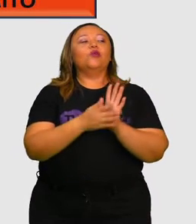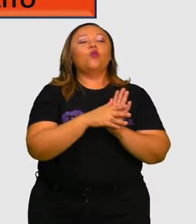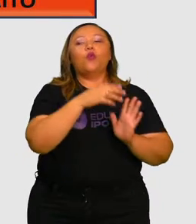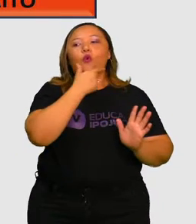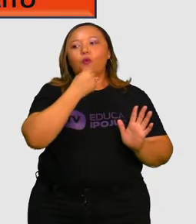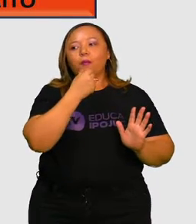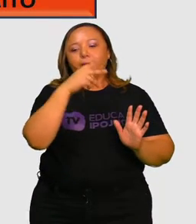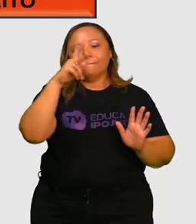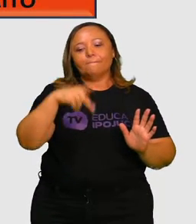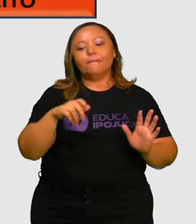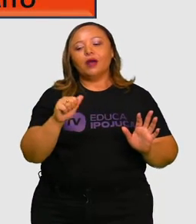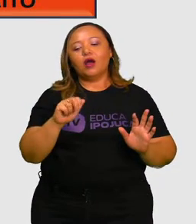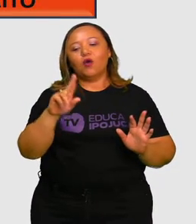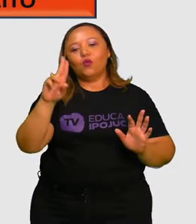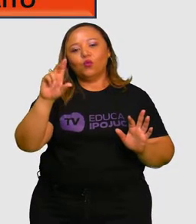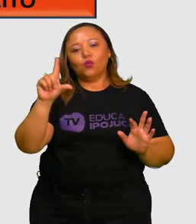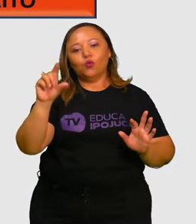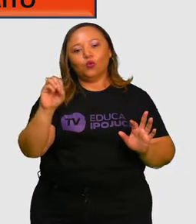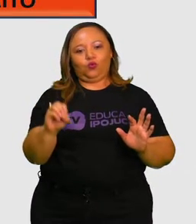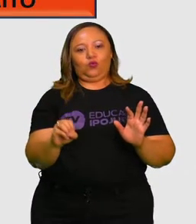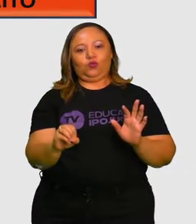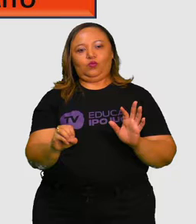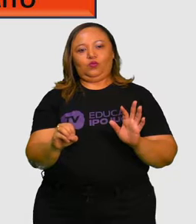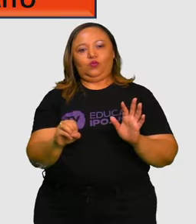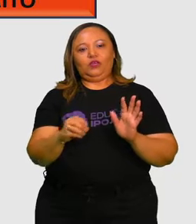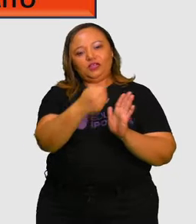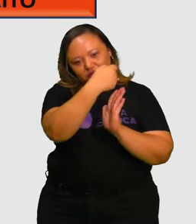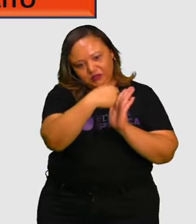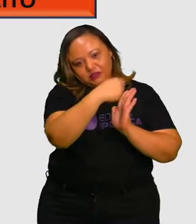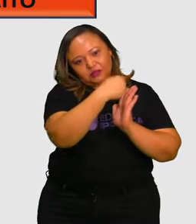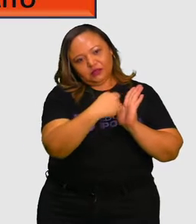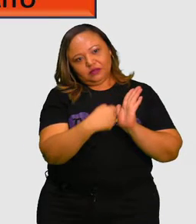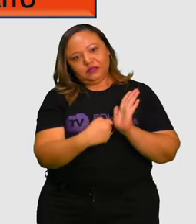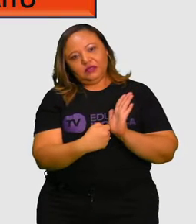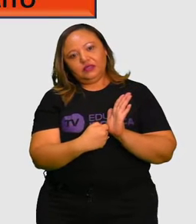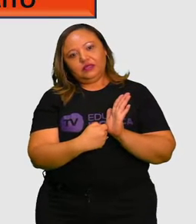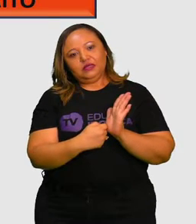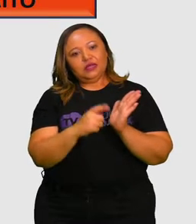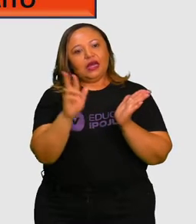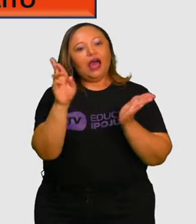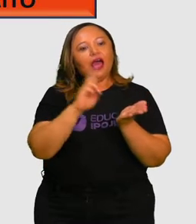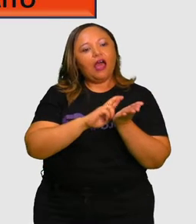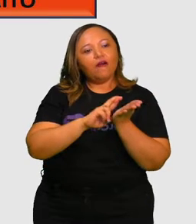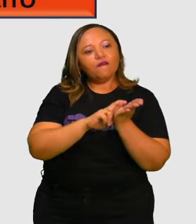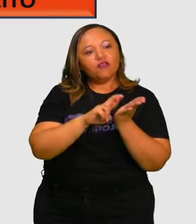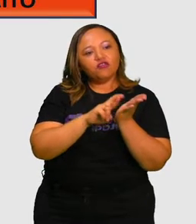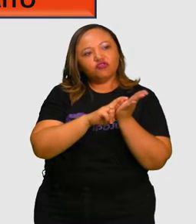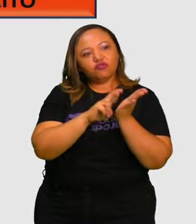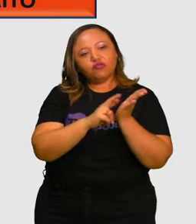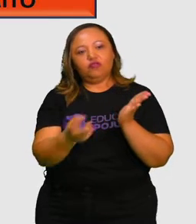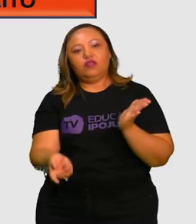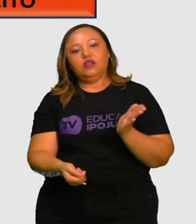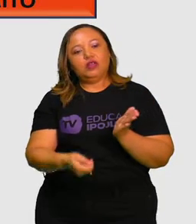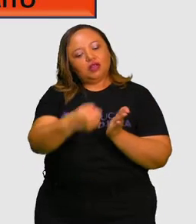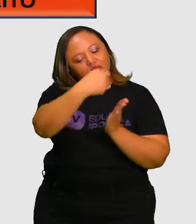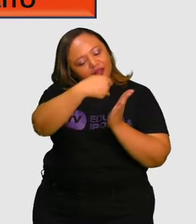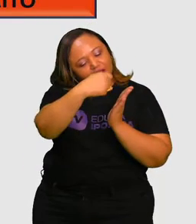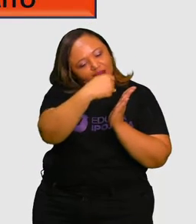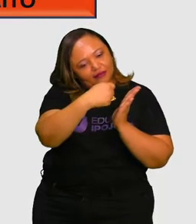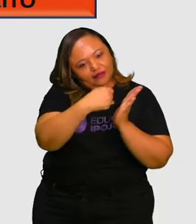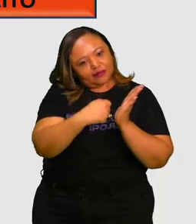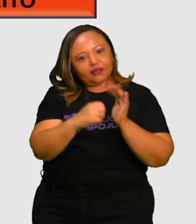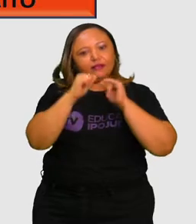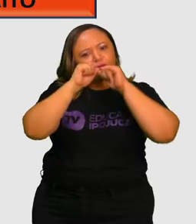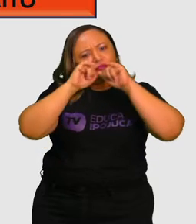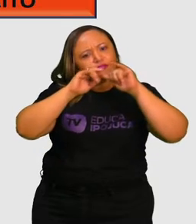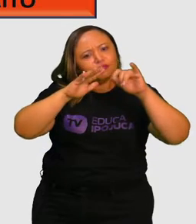Para quem? Para os leitores da revista. Com qual intenção? De informar. Como foi que ela falou? Em texto